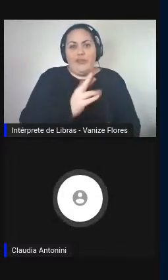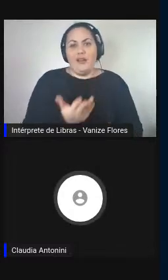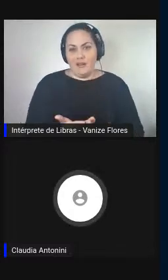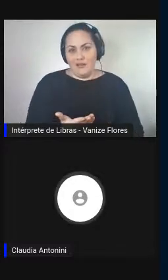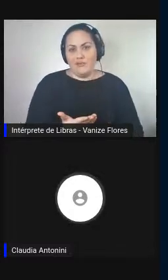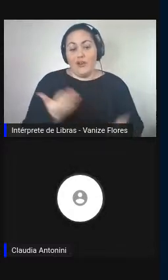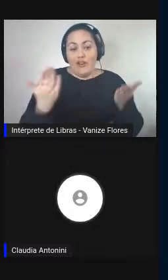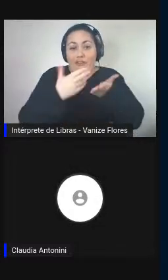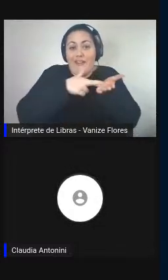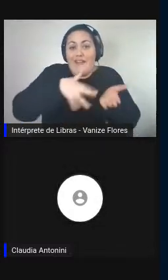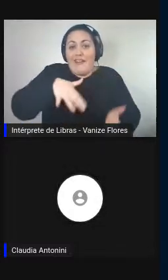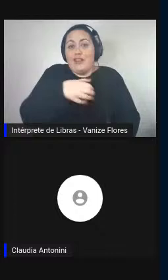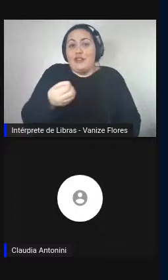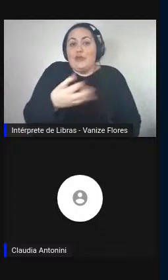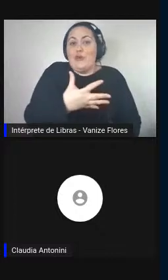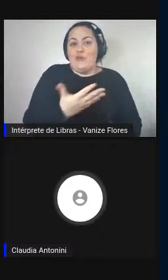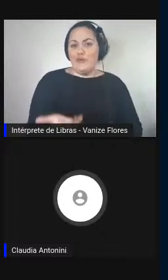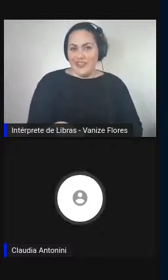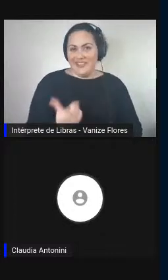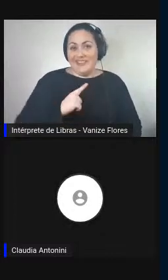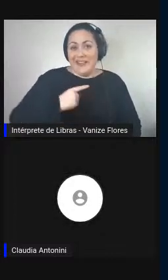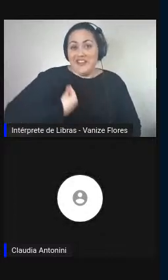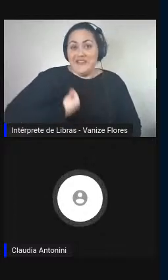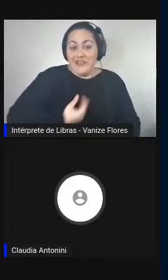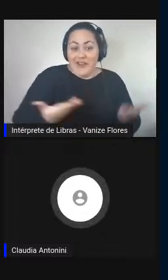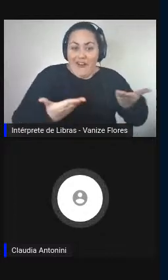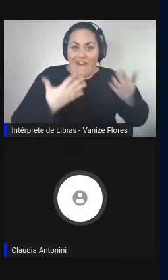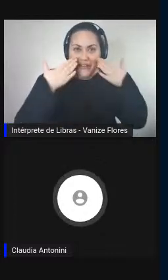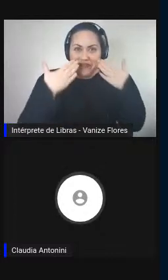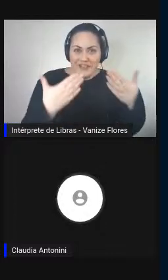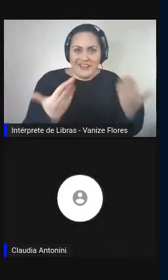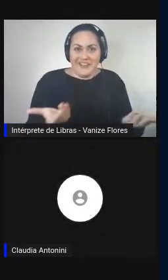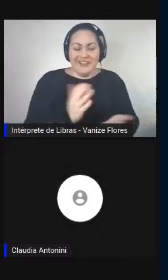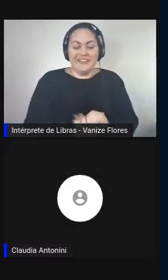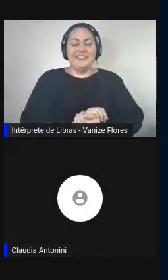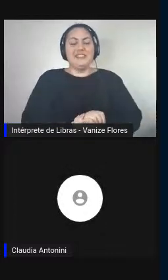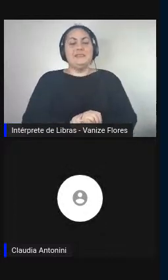encontramos à frente desta novidade. Depois,